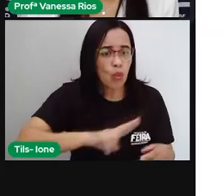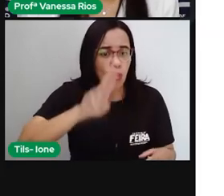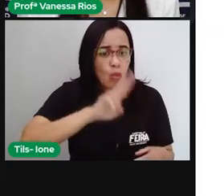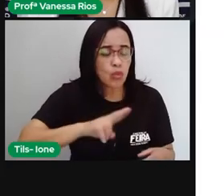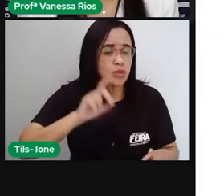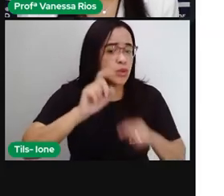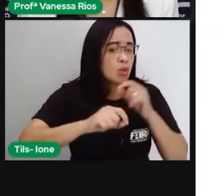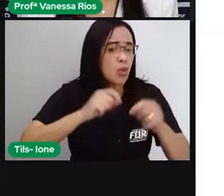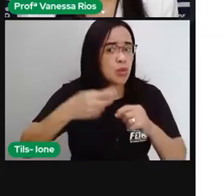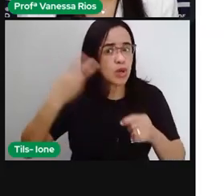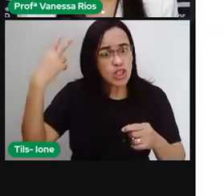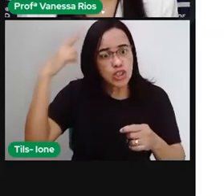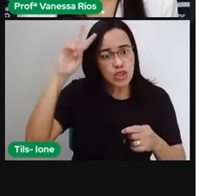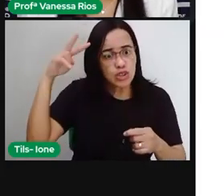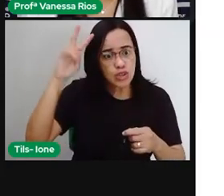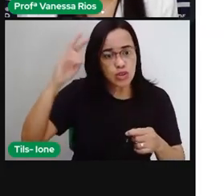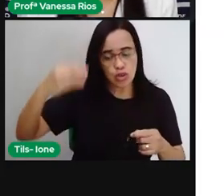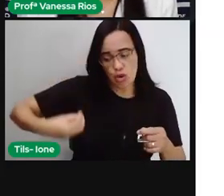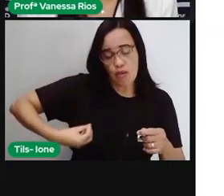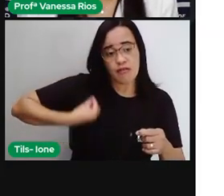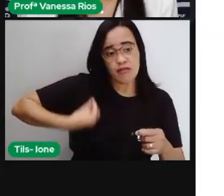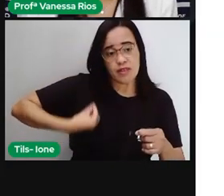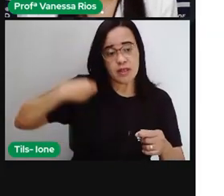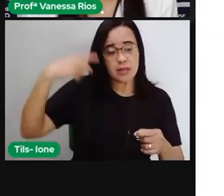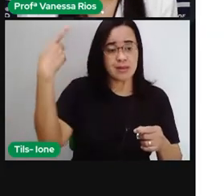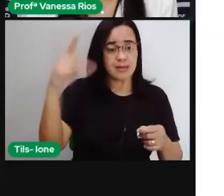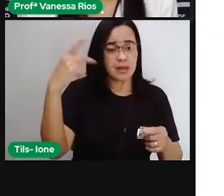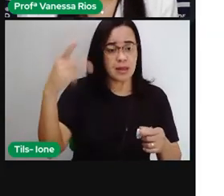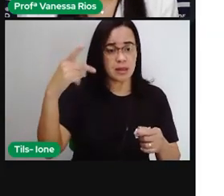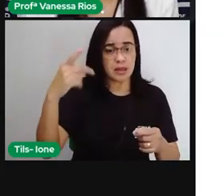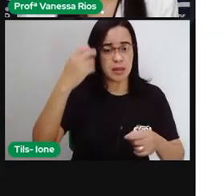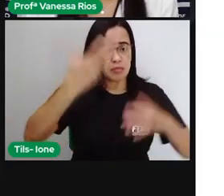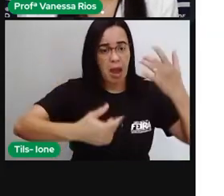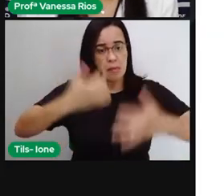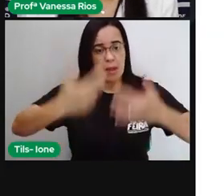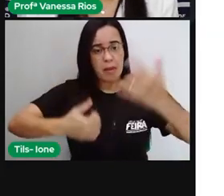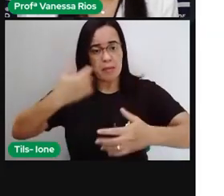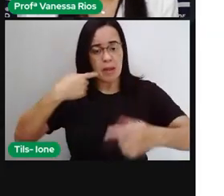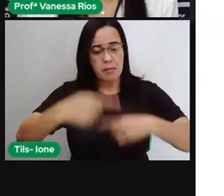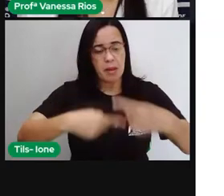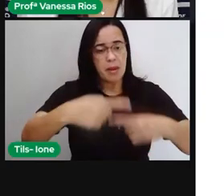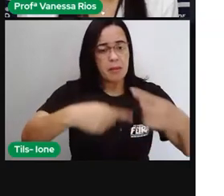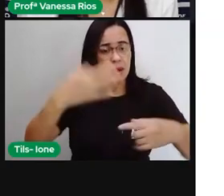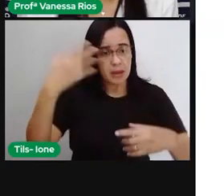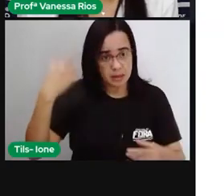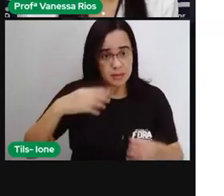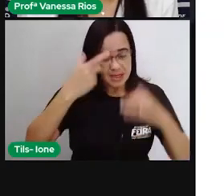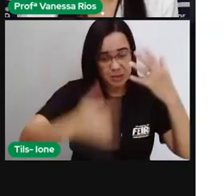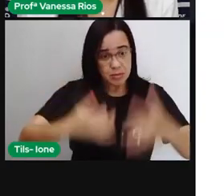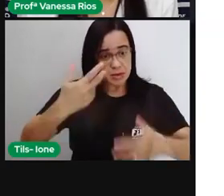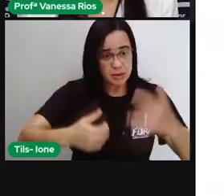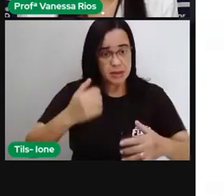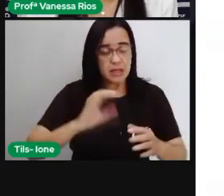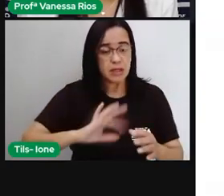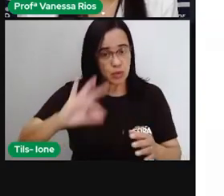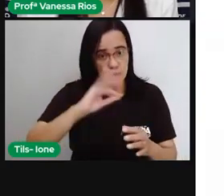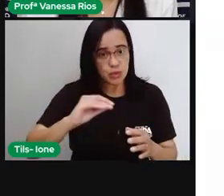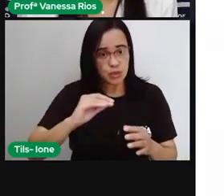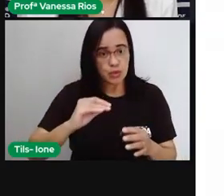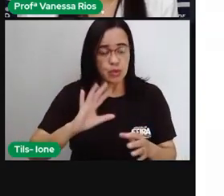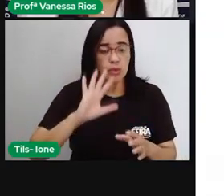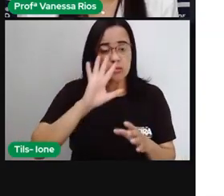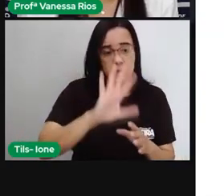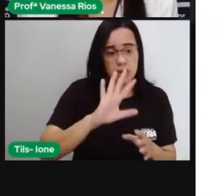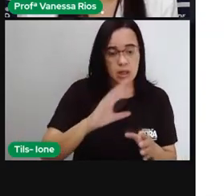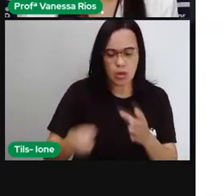pessoa a gente chama de biografia. E a origem do termo biografia vem da junção de